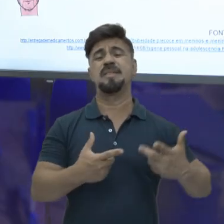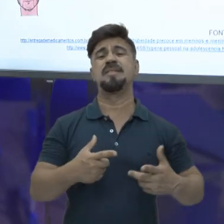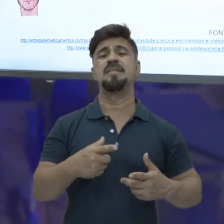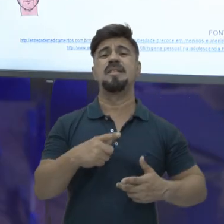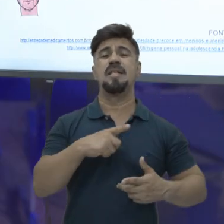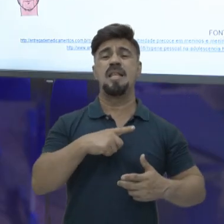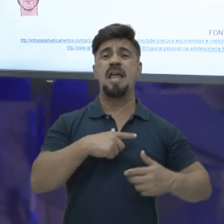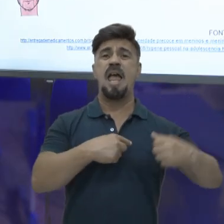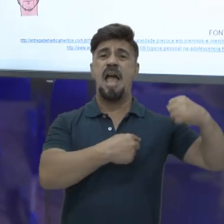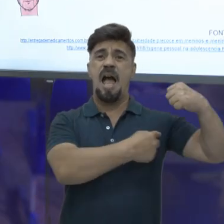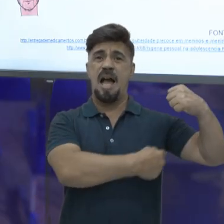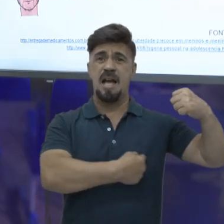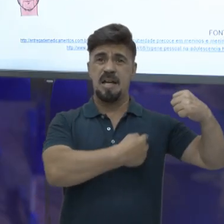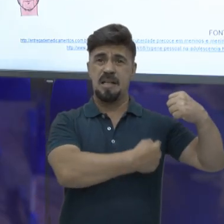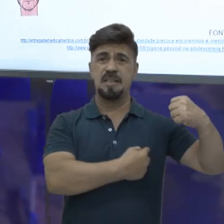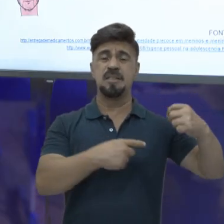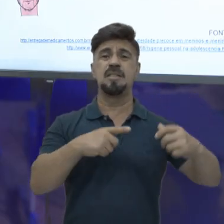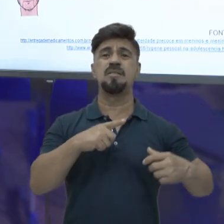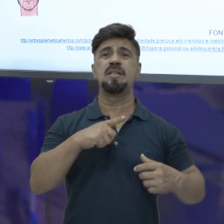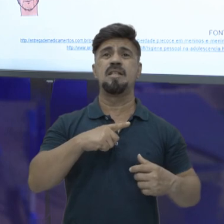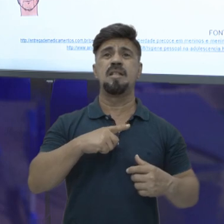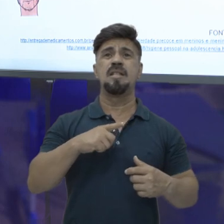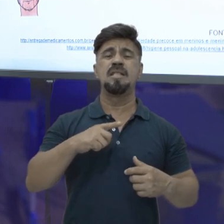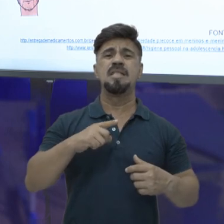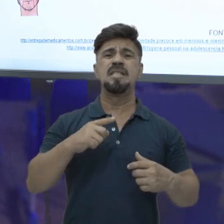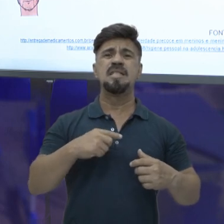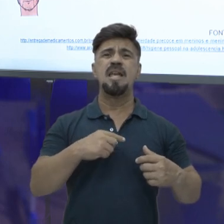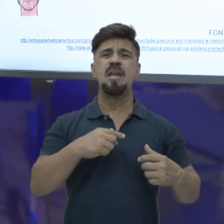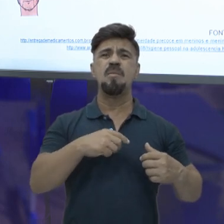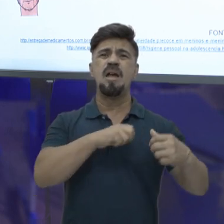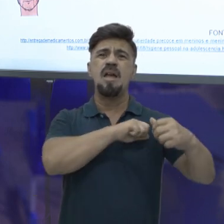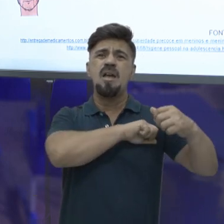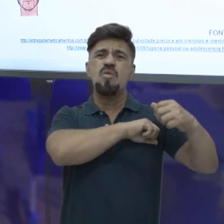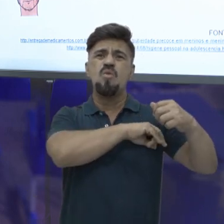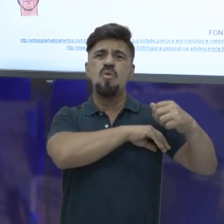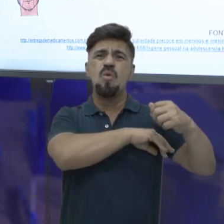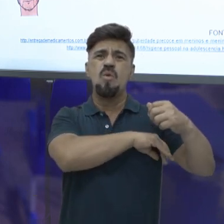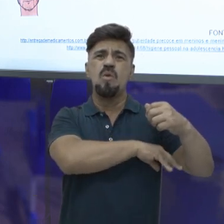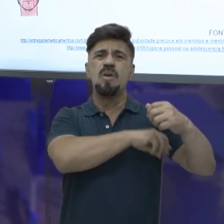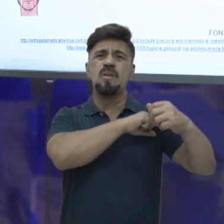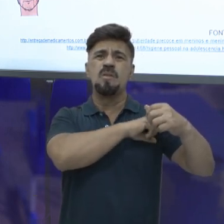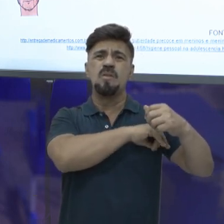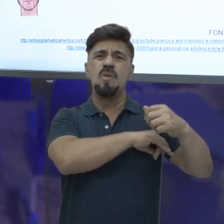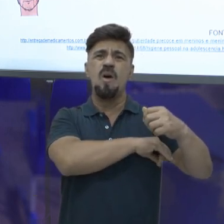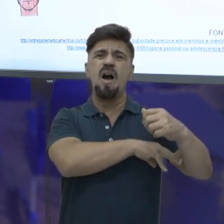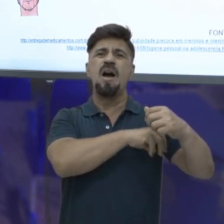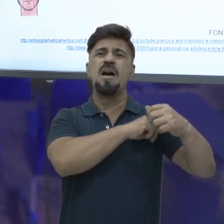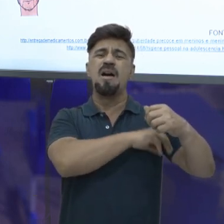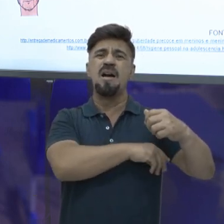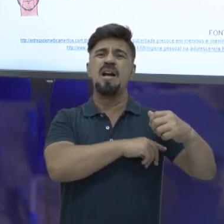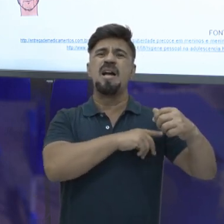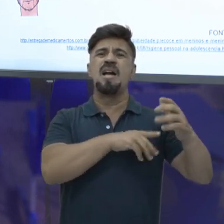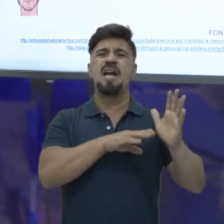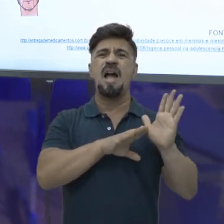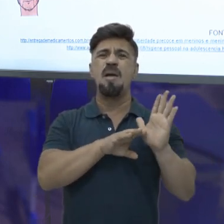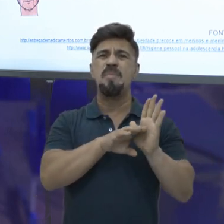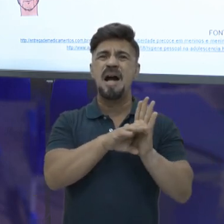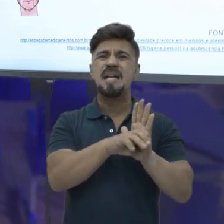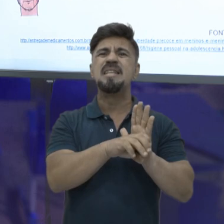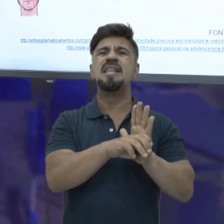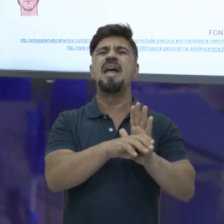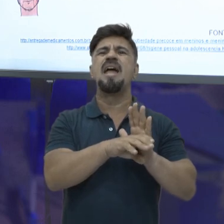Essa região é uma região em que, normalmente, sua muito. E por suar demais, as células acabam morrendo e